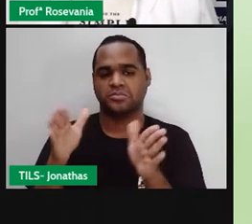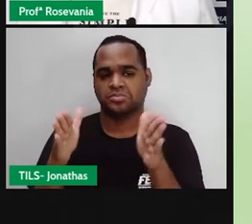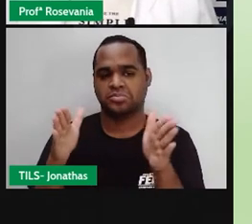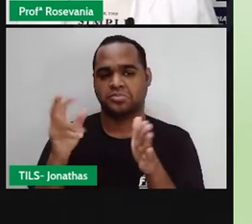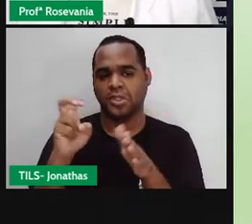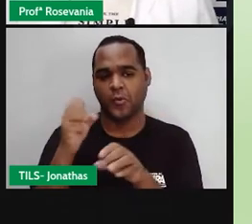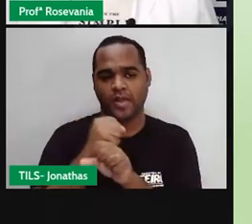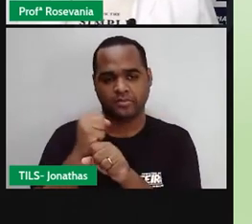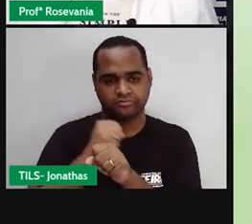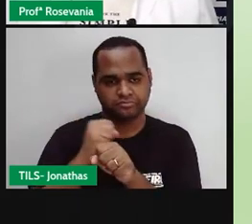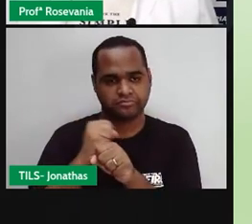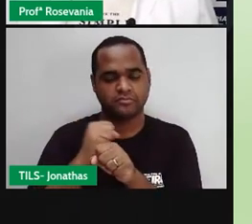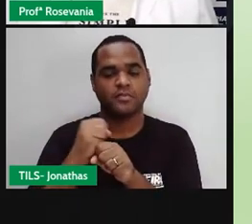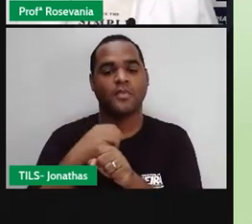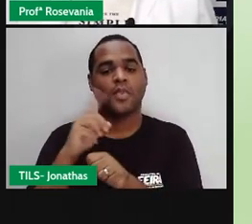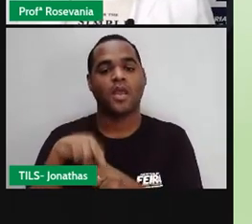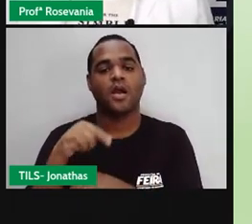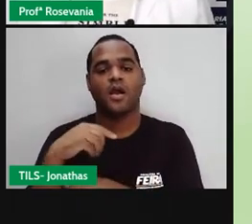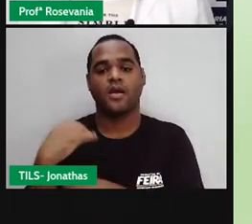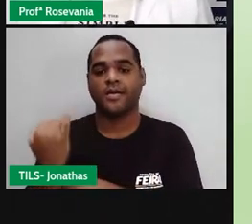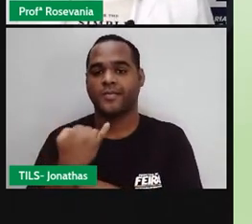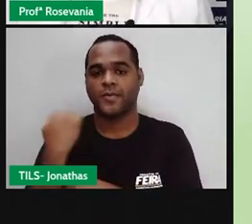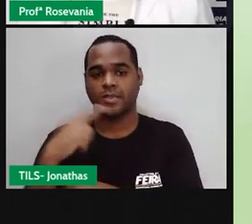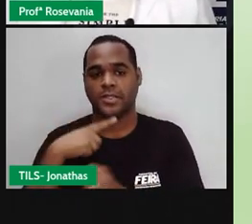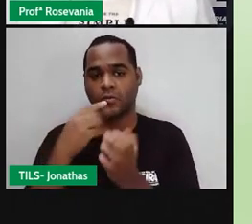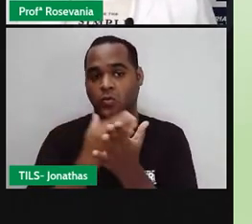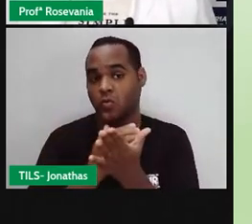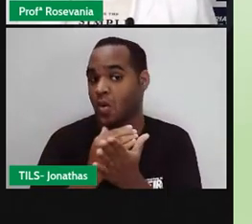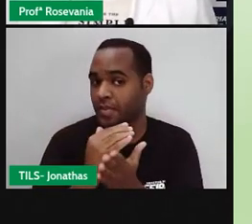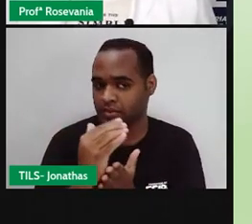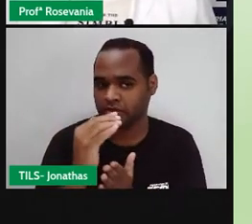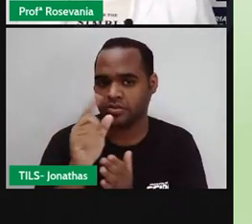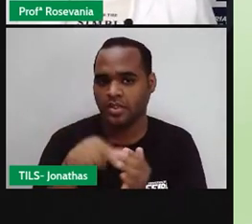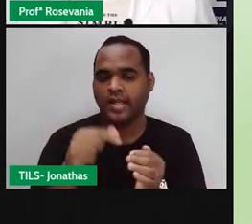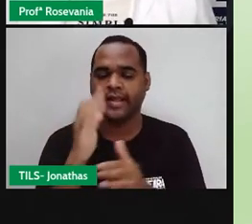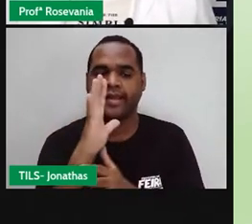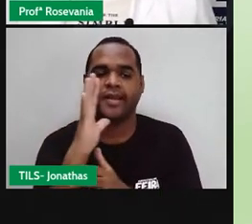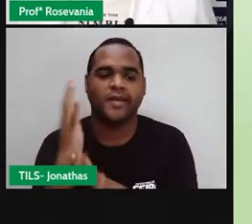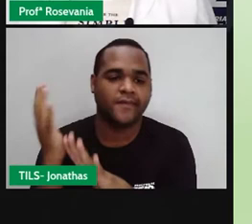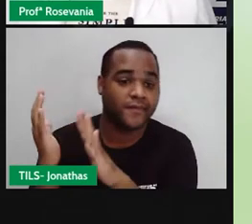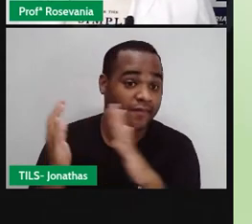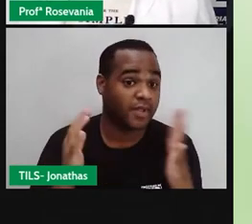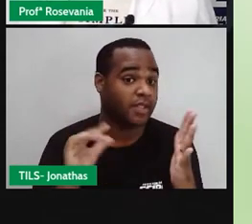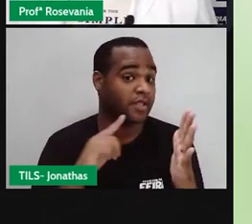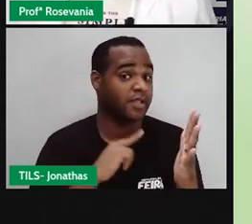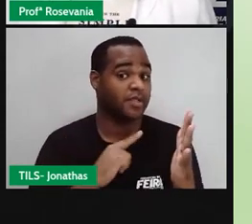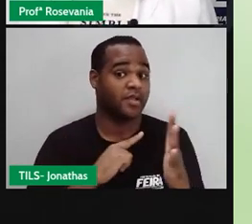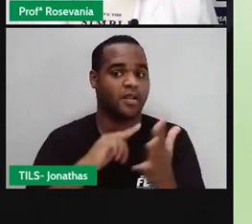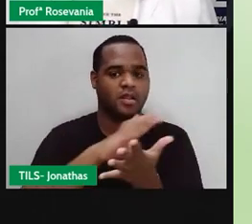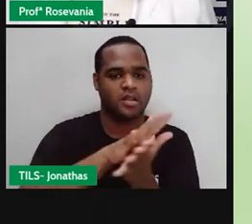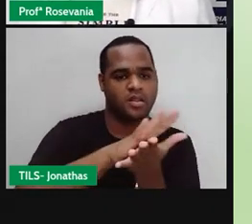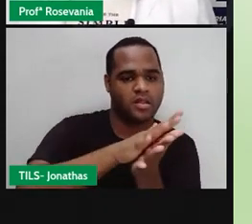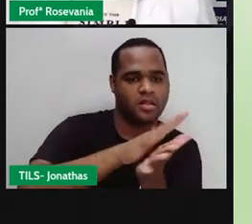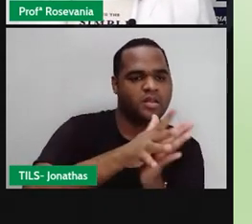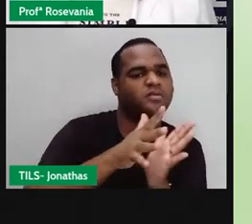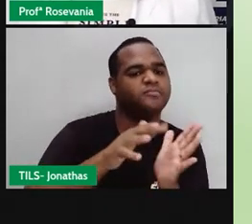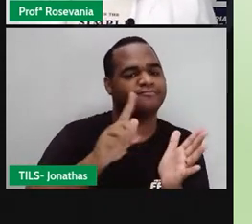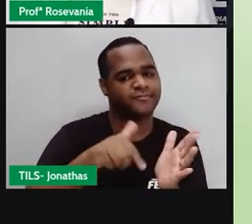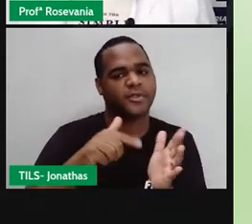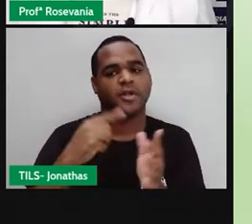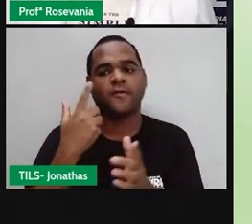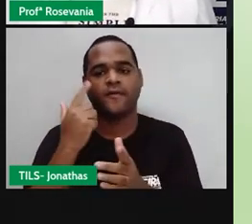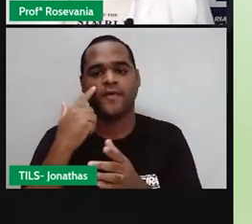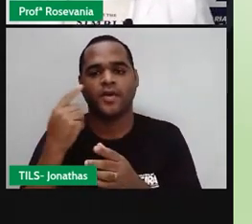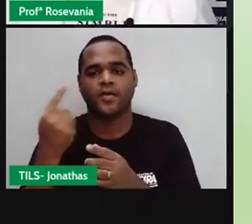percebe, aqui, logo no início, uma floresta, né, menos, não pode dizer assim, agredida, né. Aí, o que que você vai ter ali no